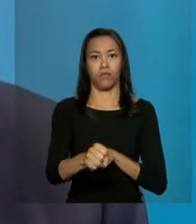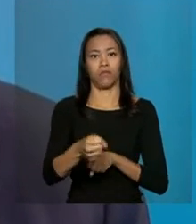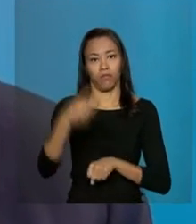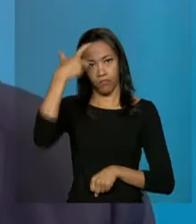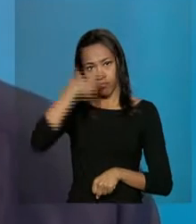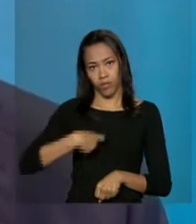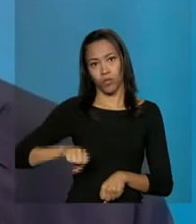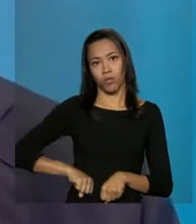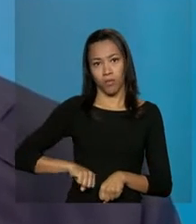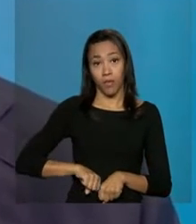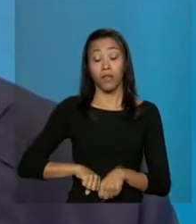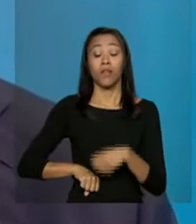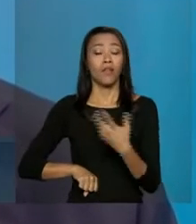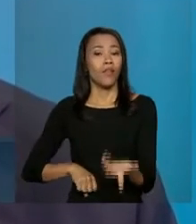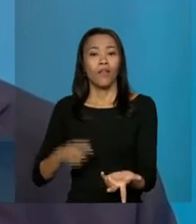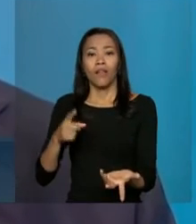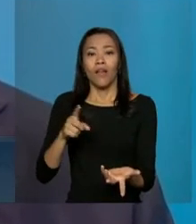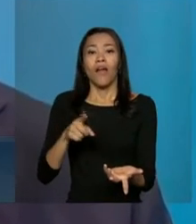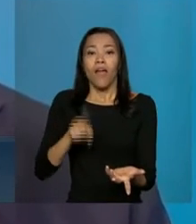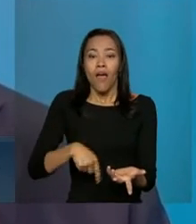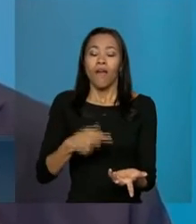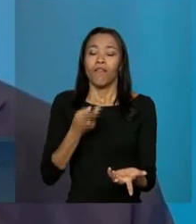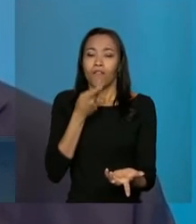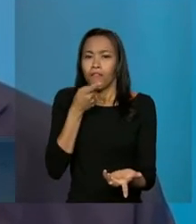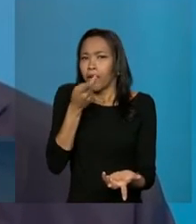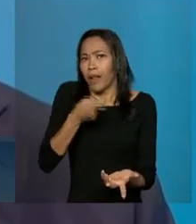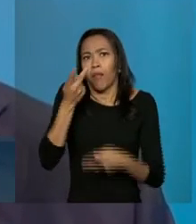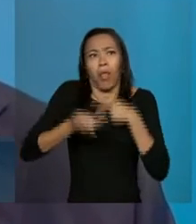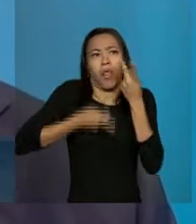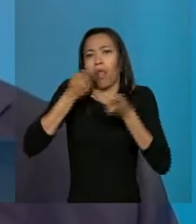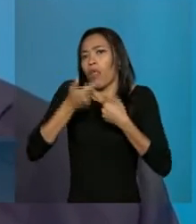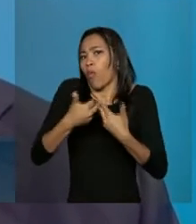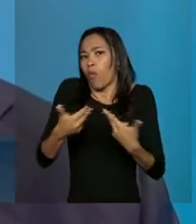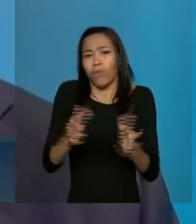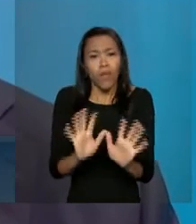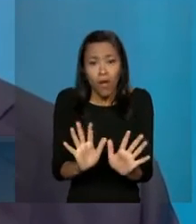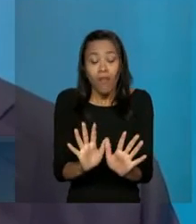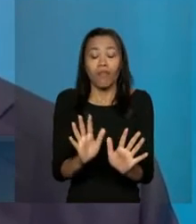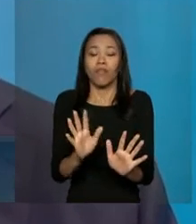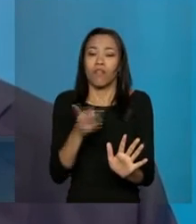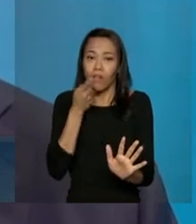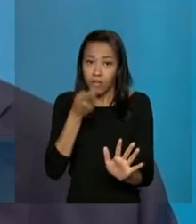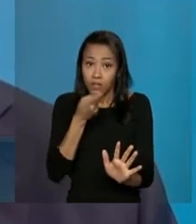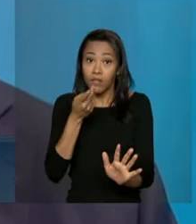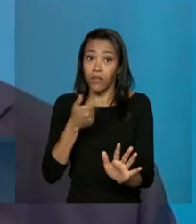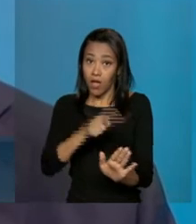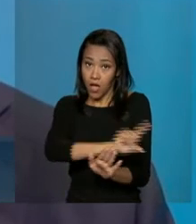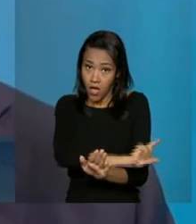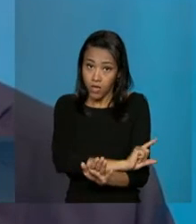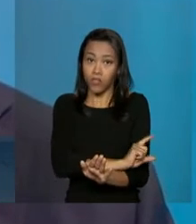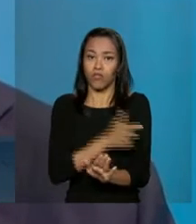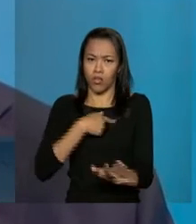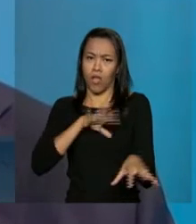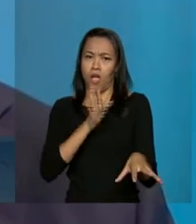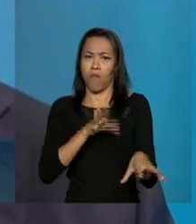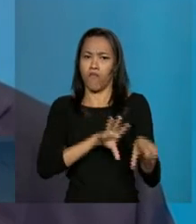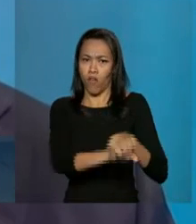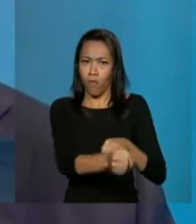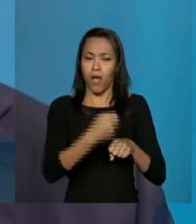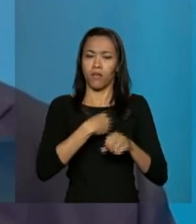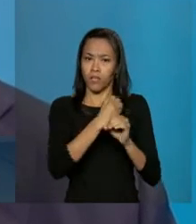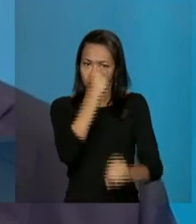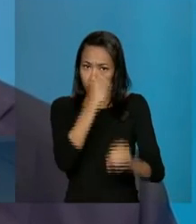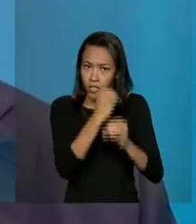E não é exagero da minha parte, não. Eu havia, antes do Rio Branco, me formado em engenharia